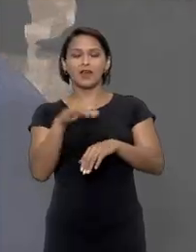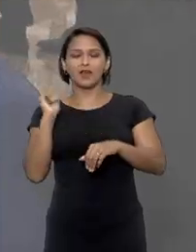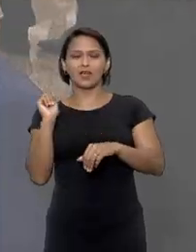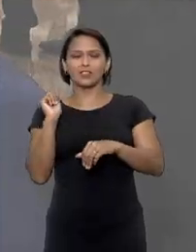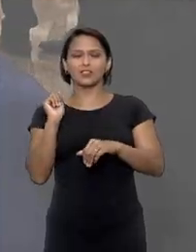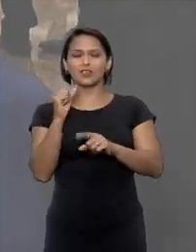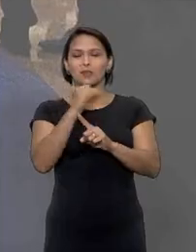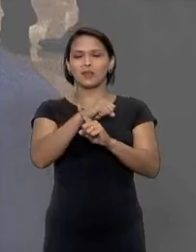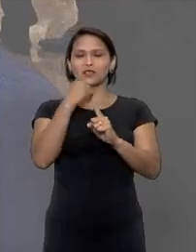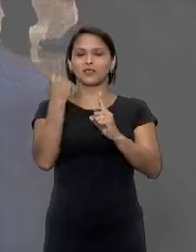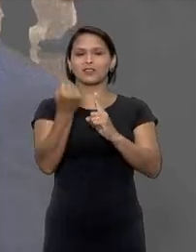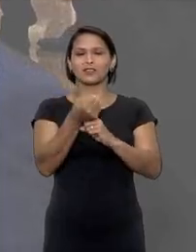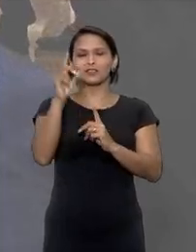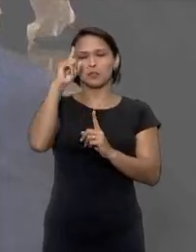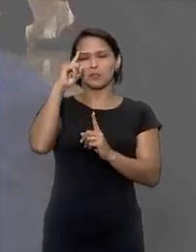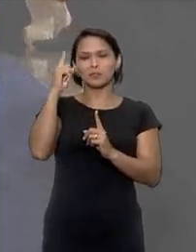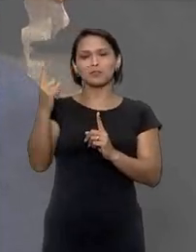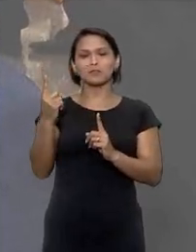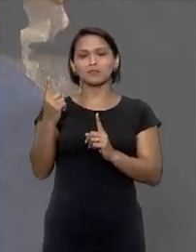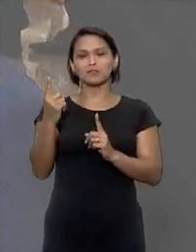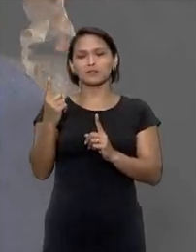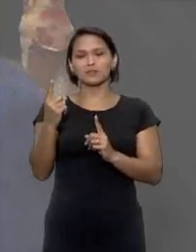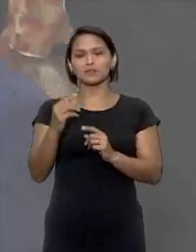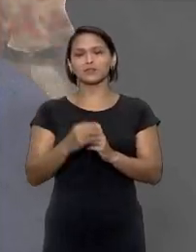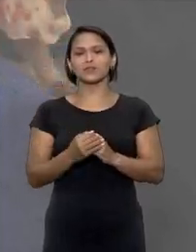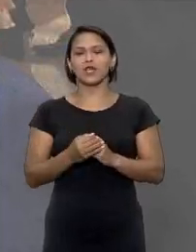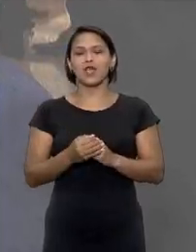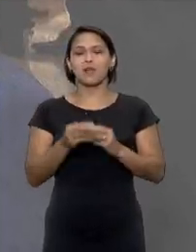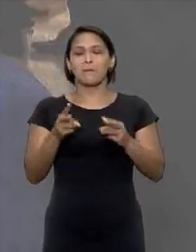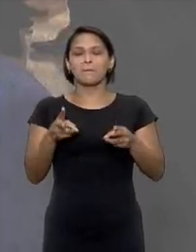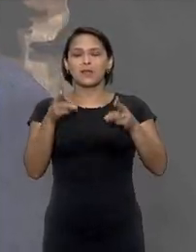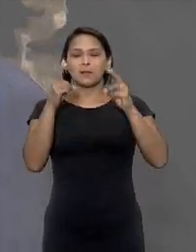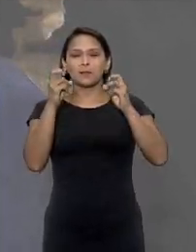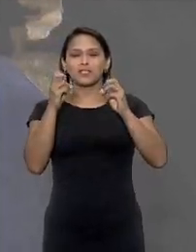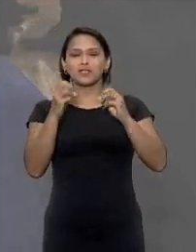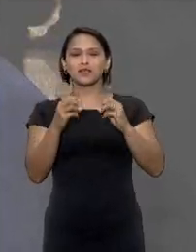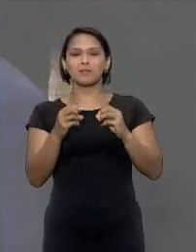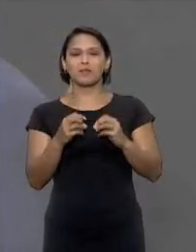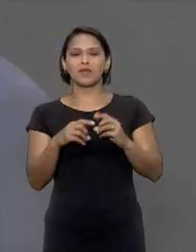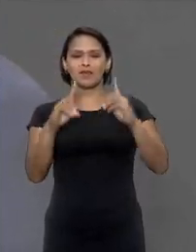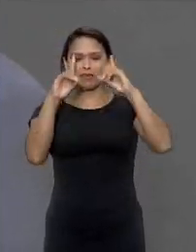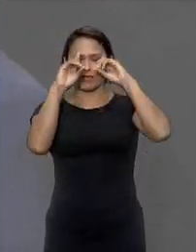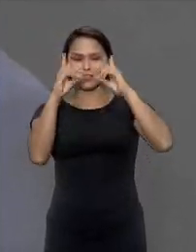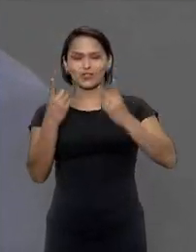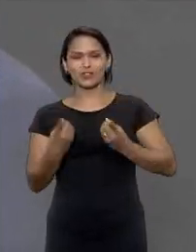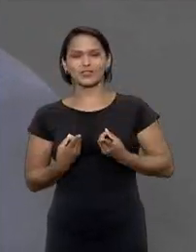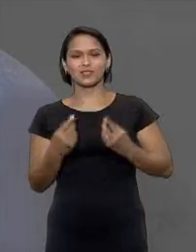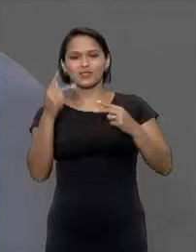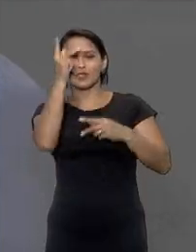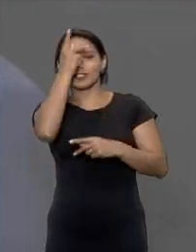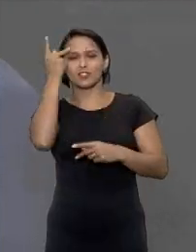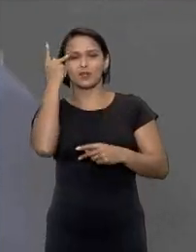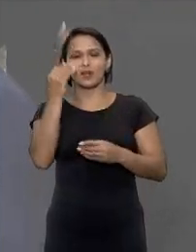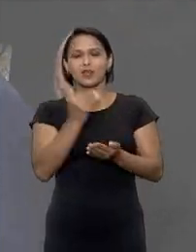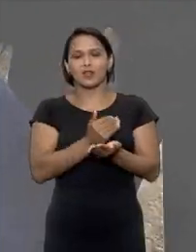um chamamento da sociedade a reflexão para ver que a dignidade da pessoa humana